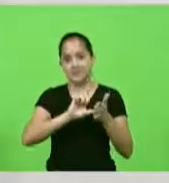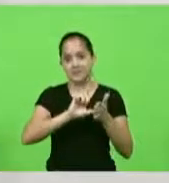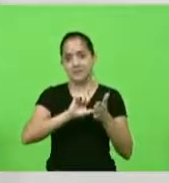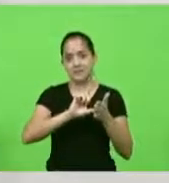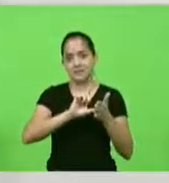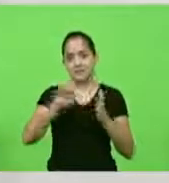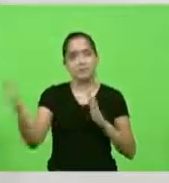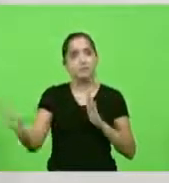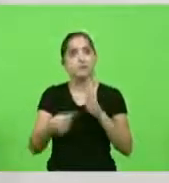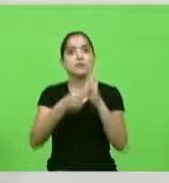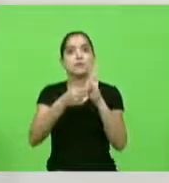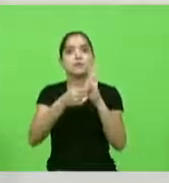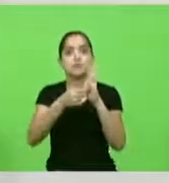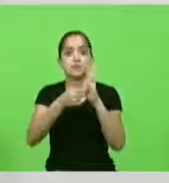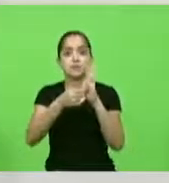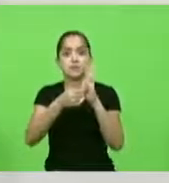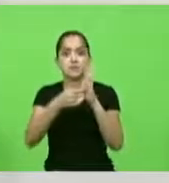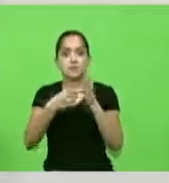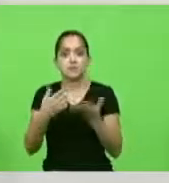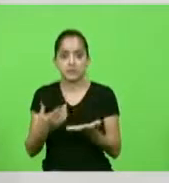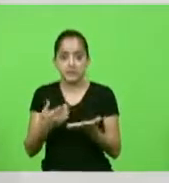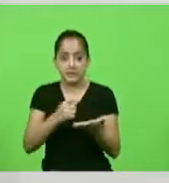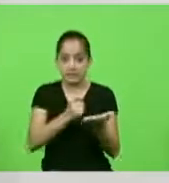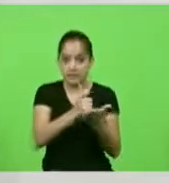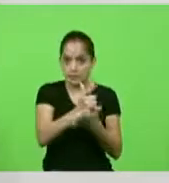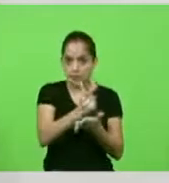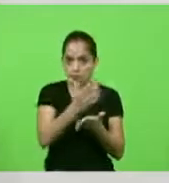denúncia desta compra